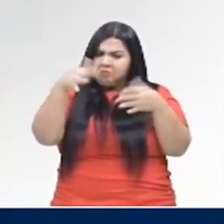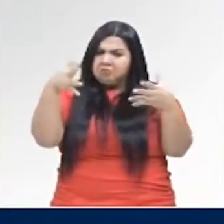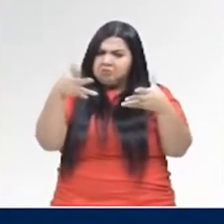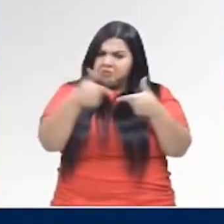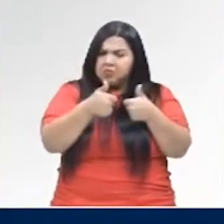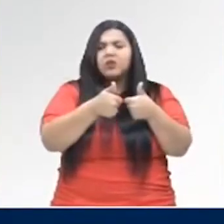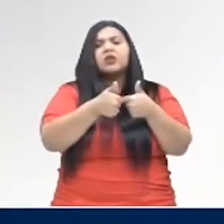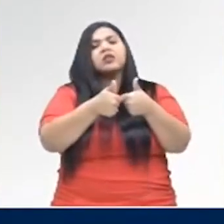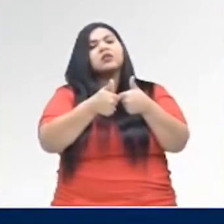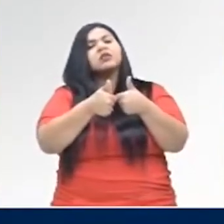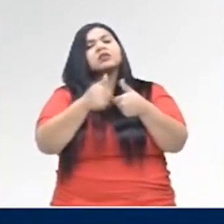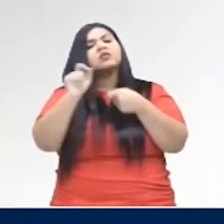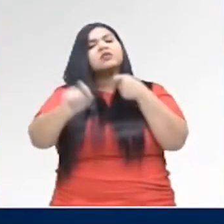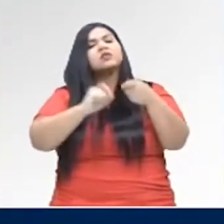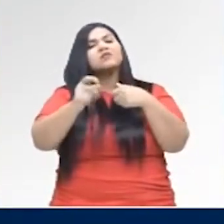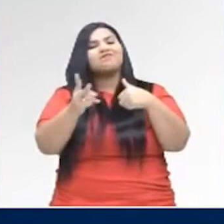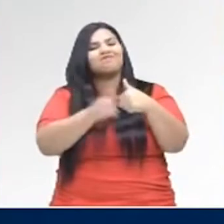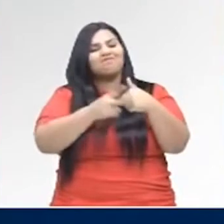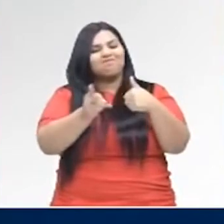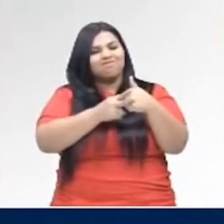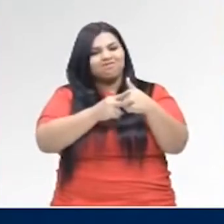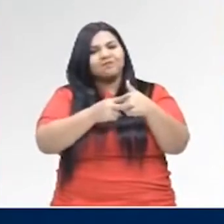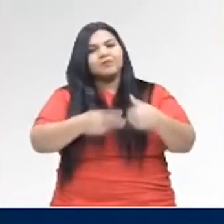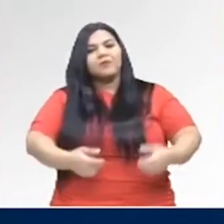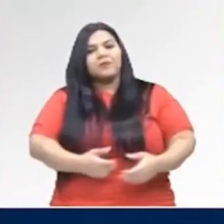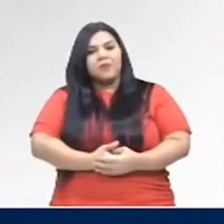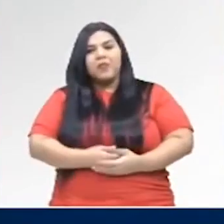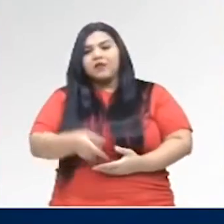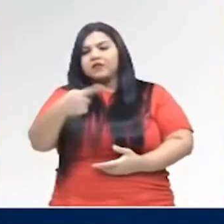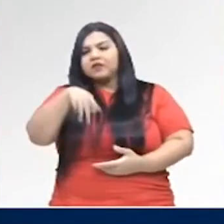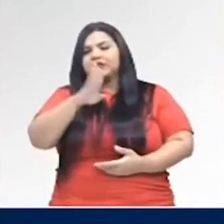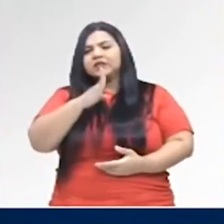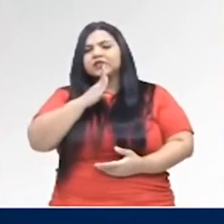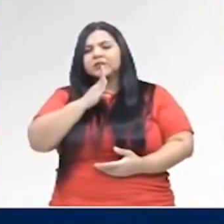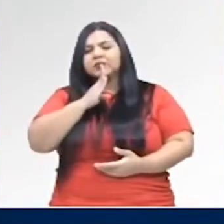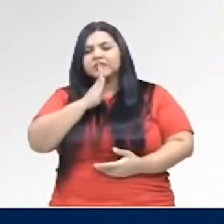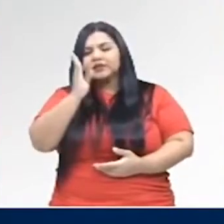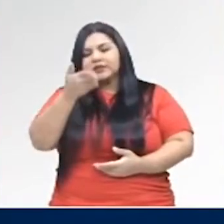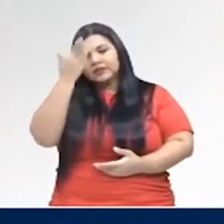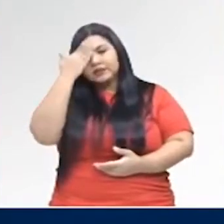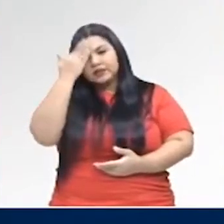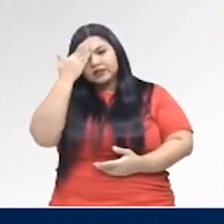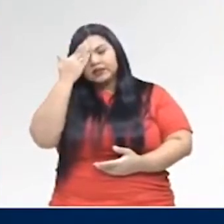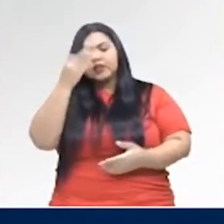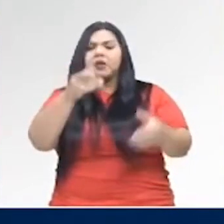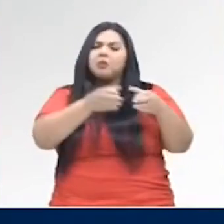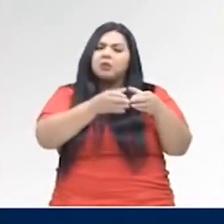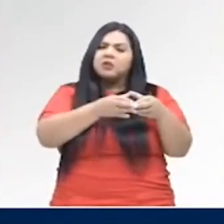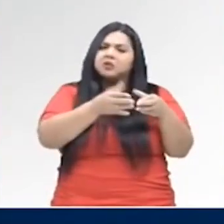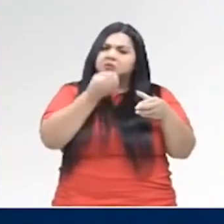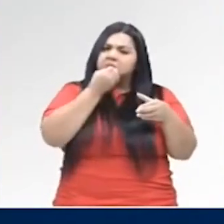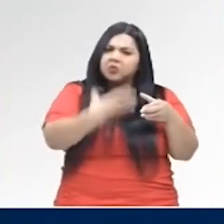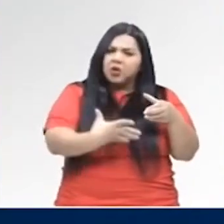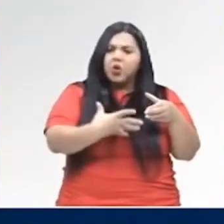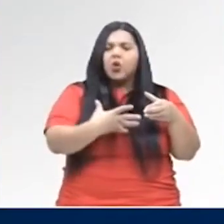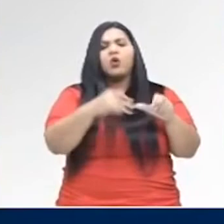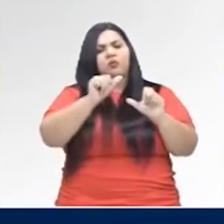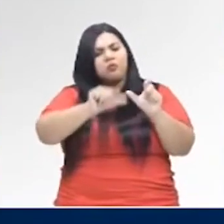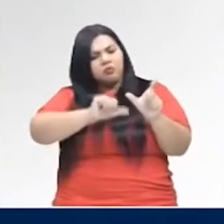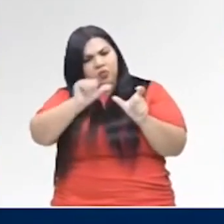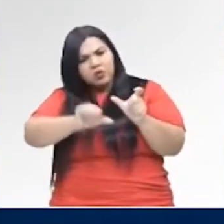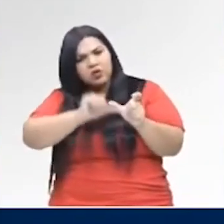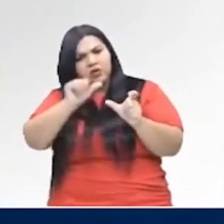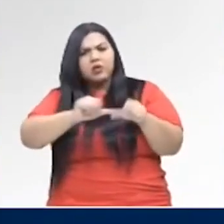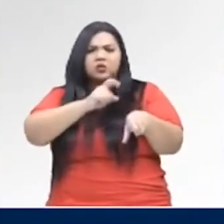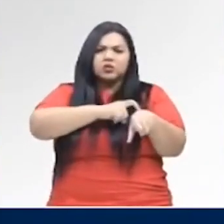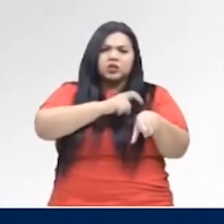portuguesa é quem? Verbos. Muito bem, que você já sabe. É uma classe rica, ela se flexiona em